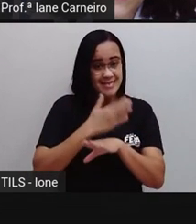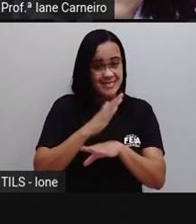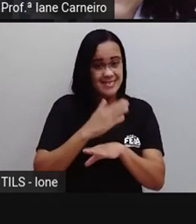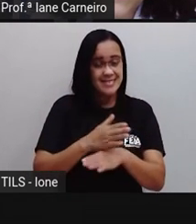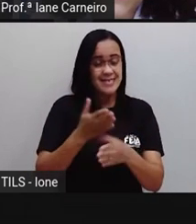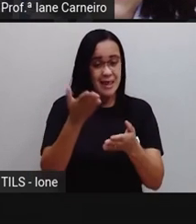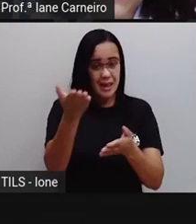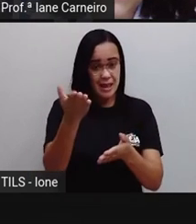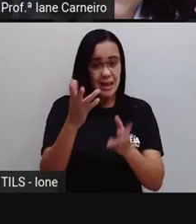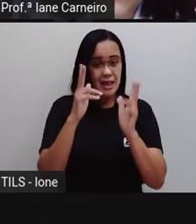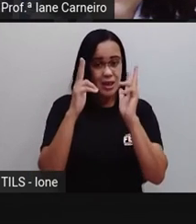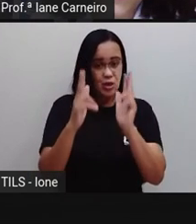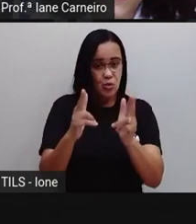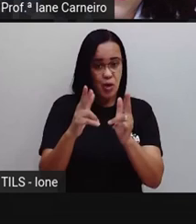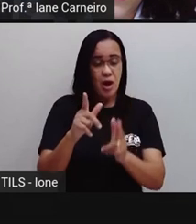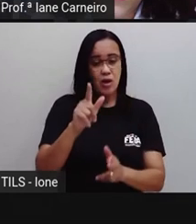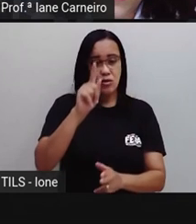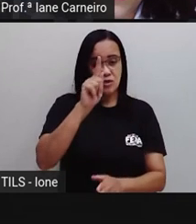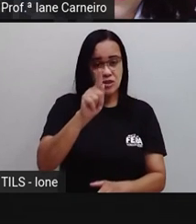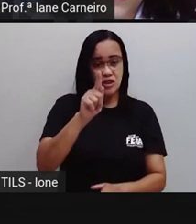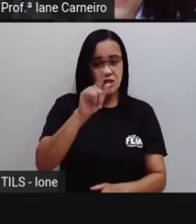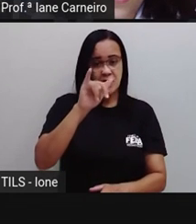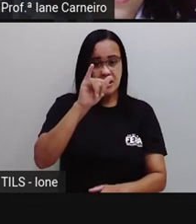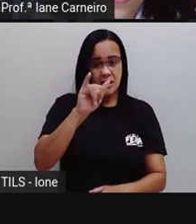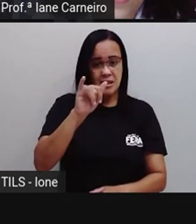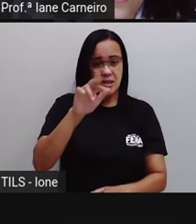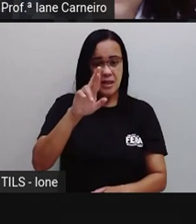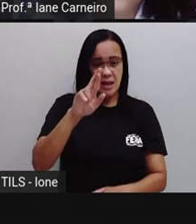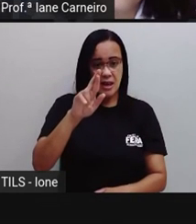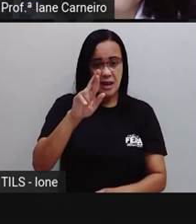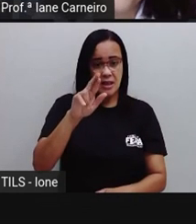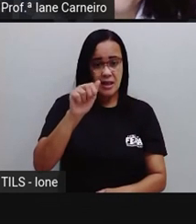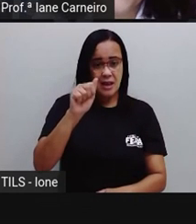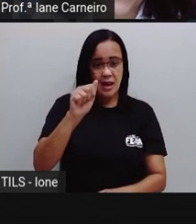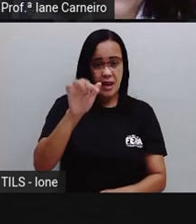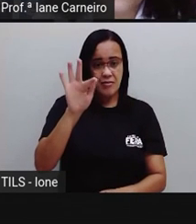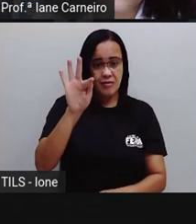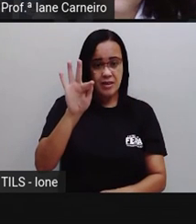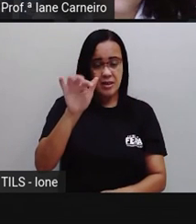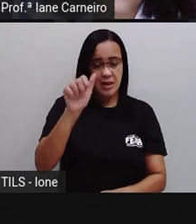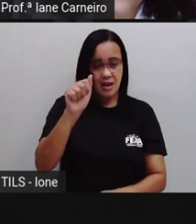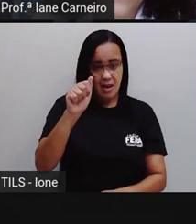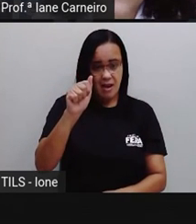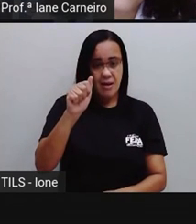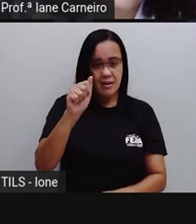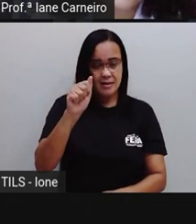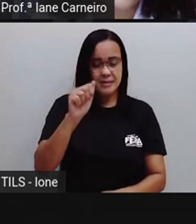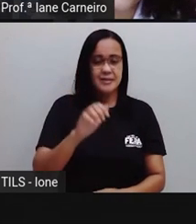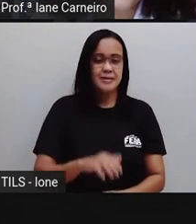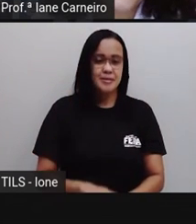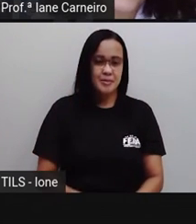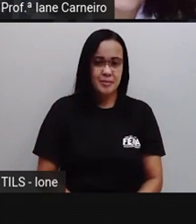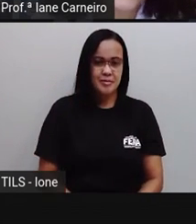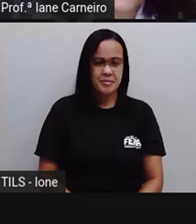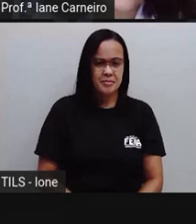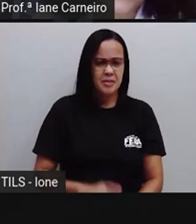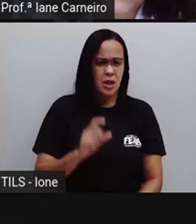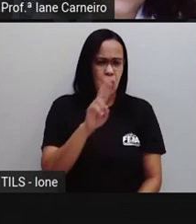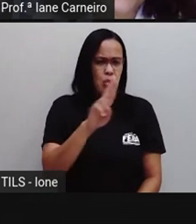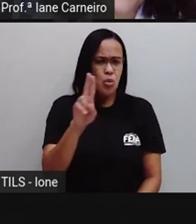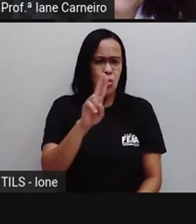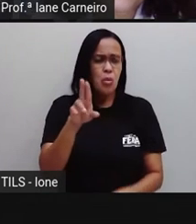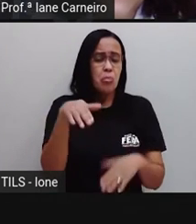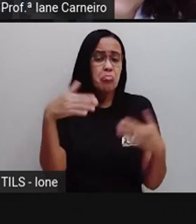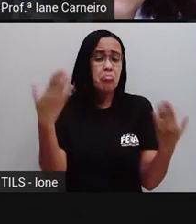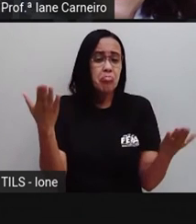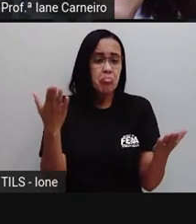G, I, R, A, F, A. Que nome será que tá escrito aqui?